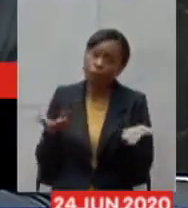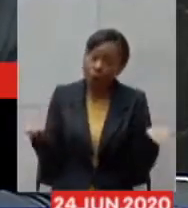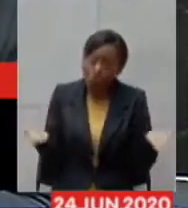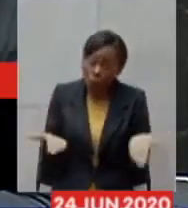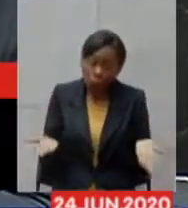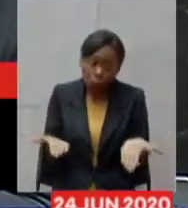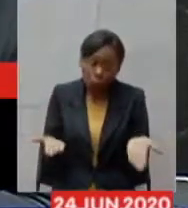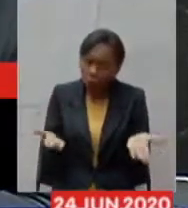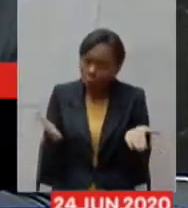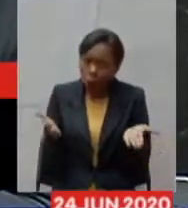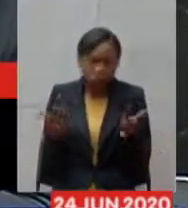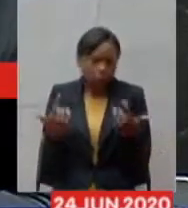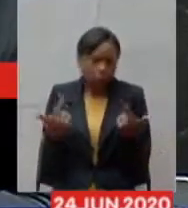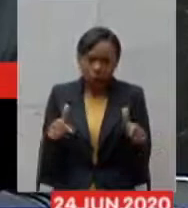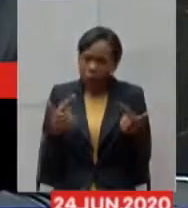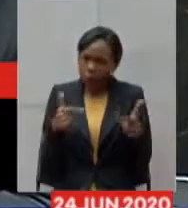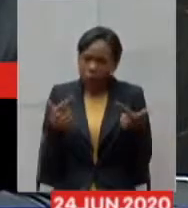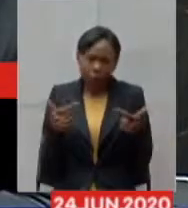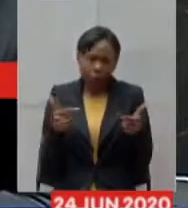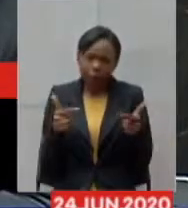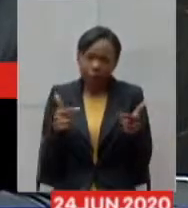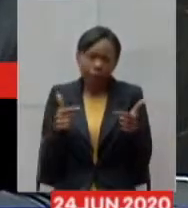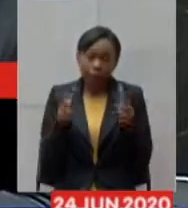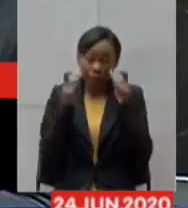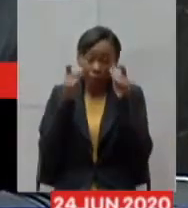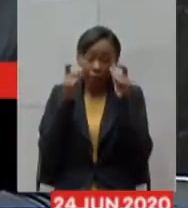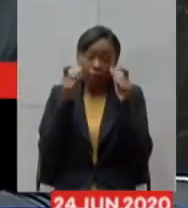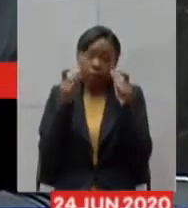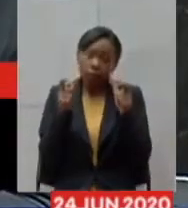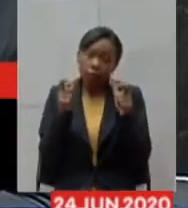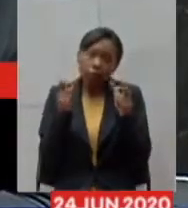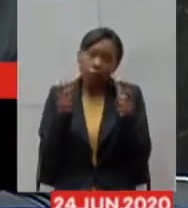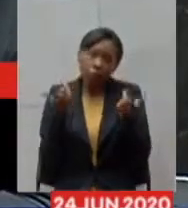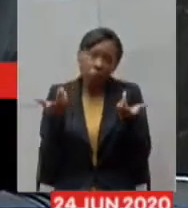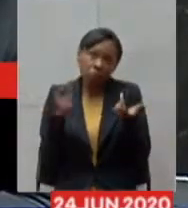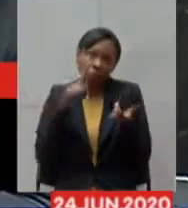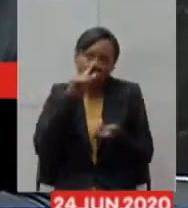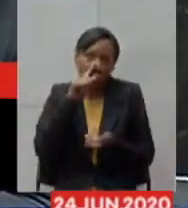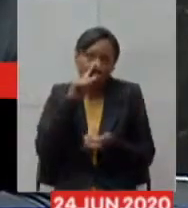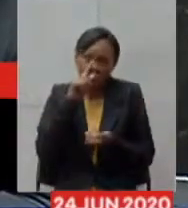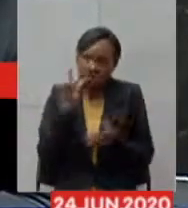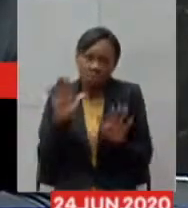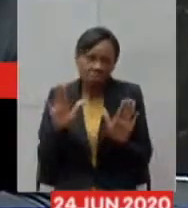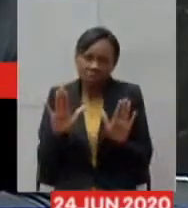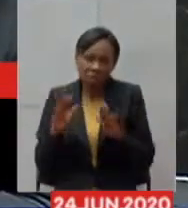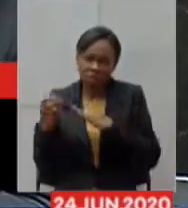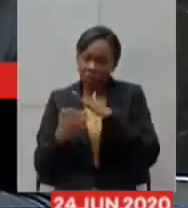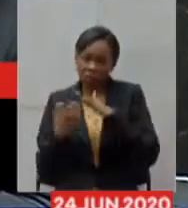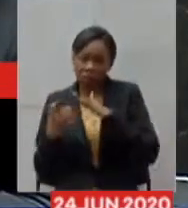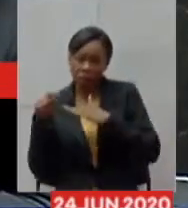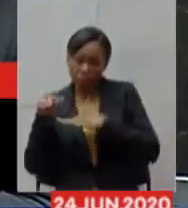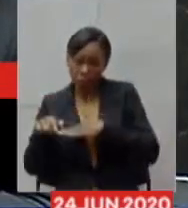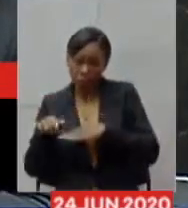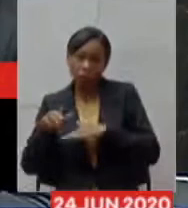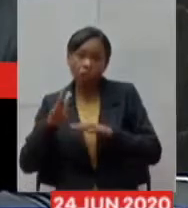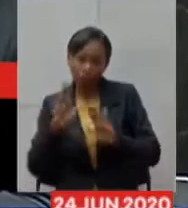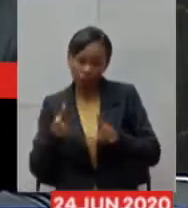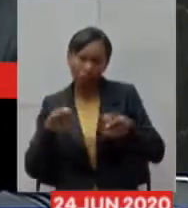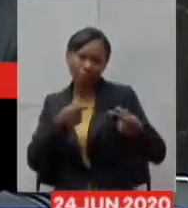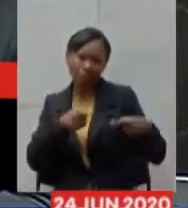absolutamente nenhum interesse eu acredito que nenhum risco dos prestadores que forem nossos parceiros